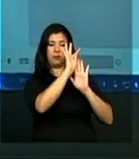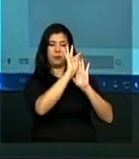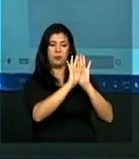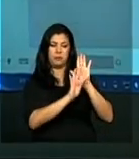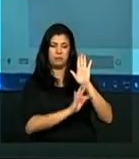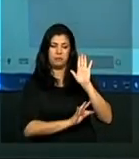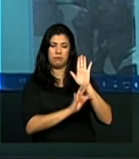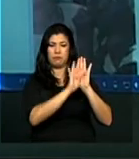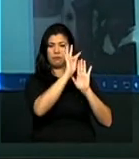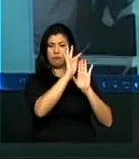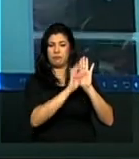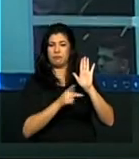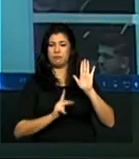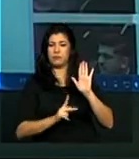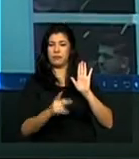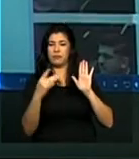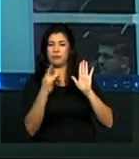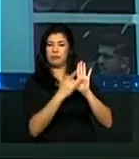Pode ir para